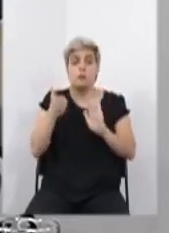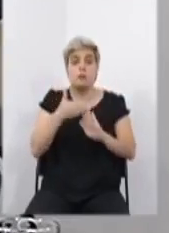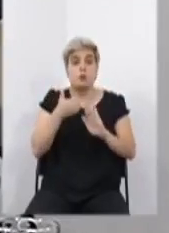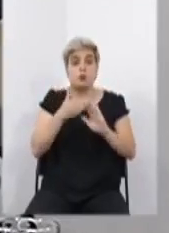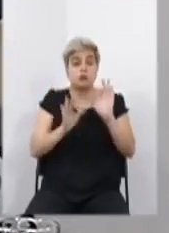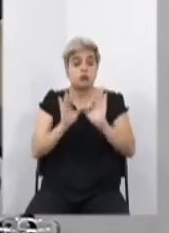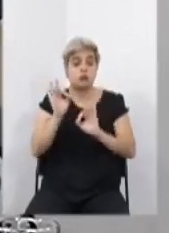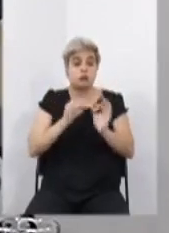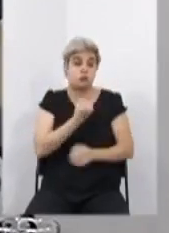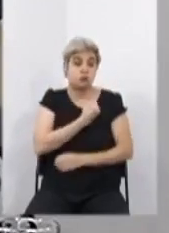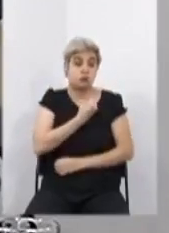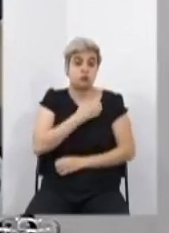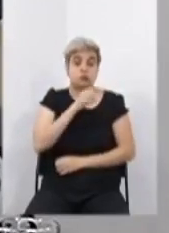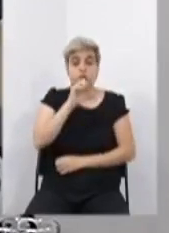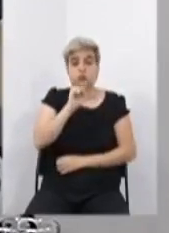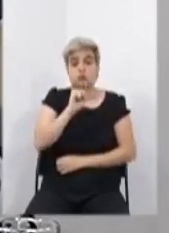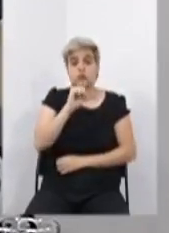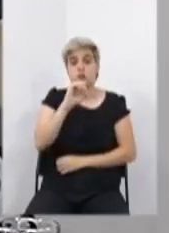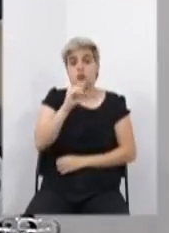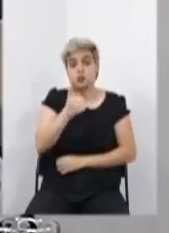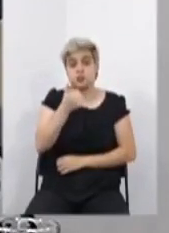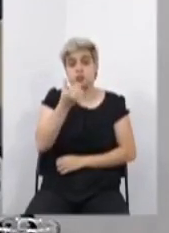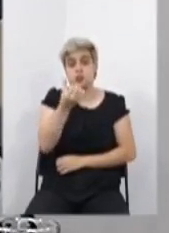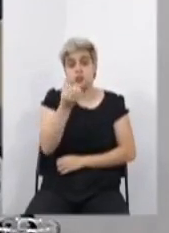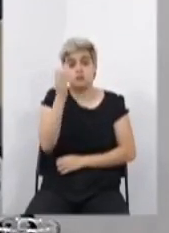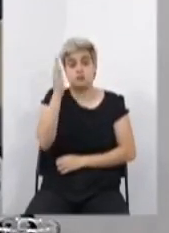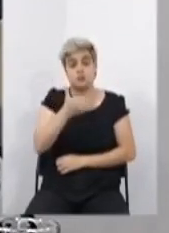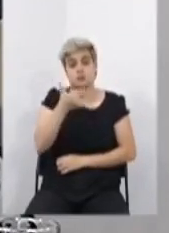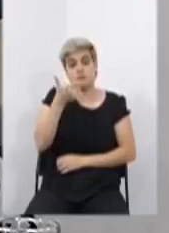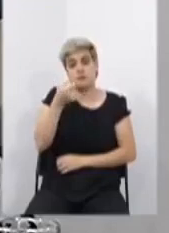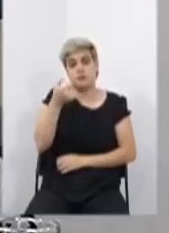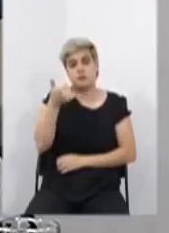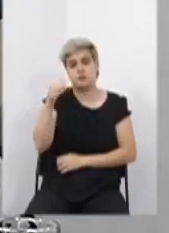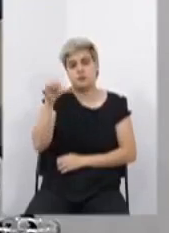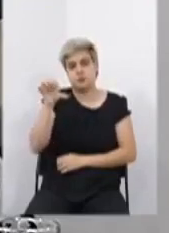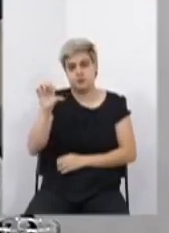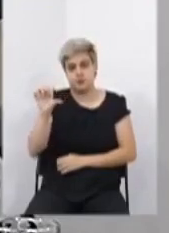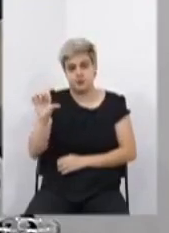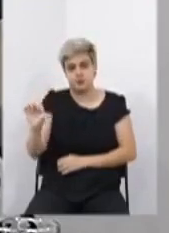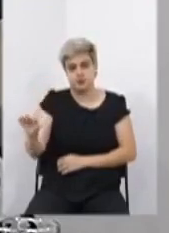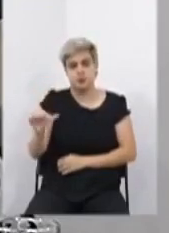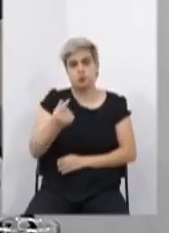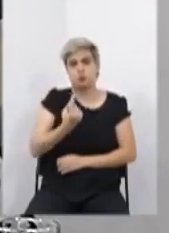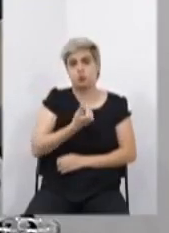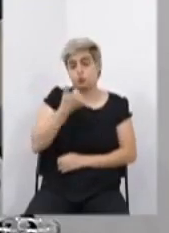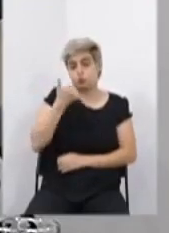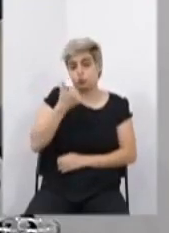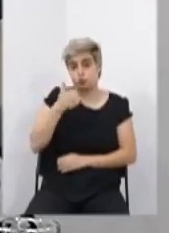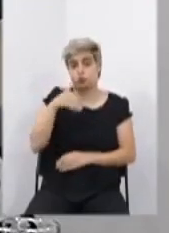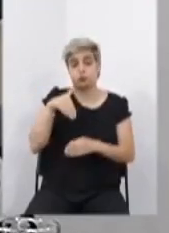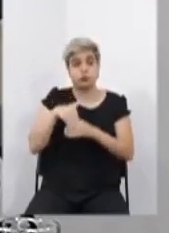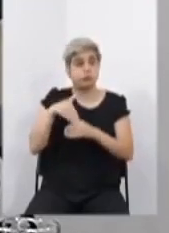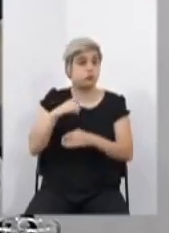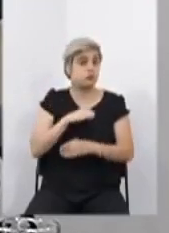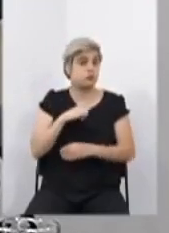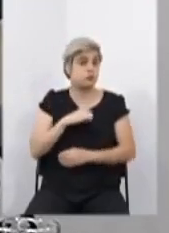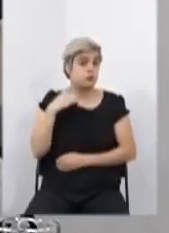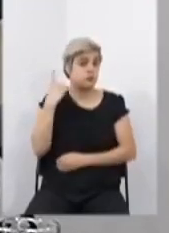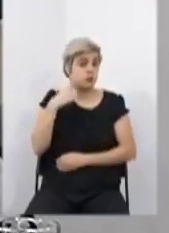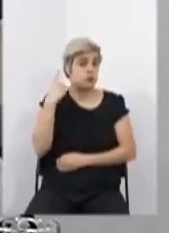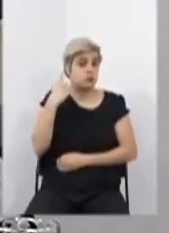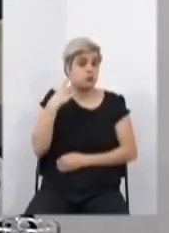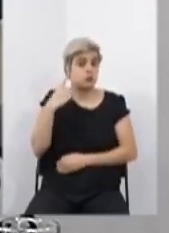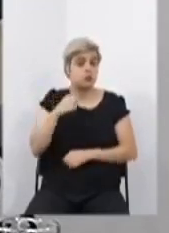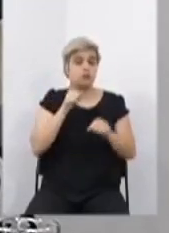lei número 816, barra 2019, em turno único, de autoria do deputado Sargento